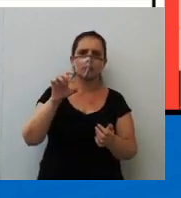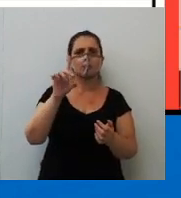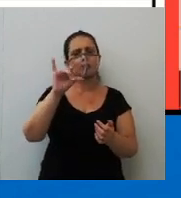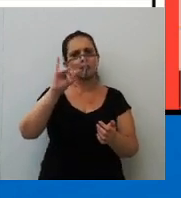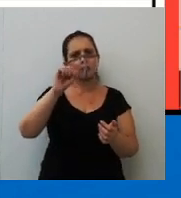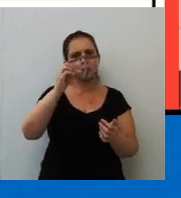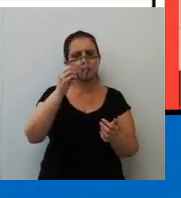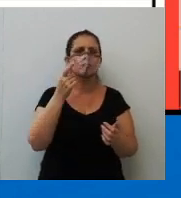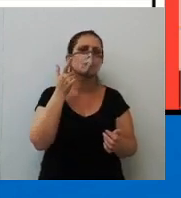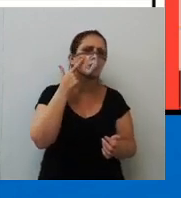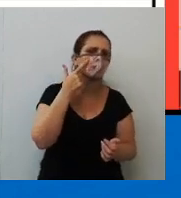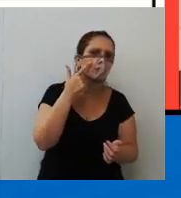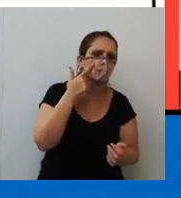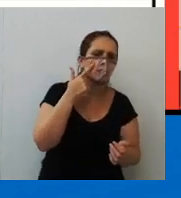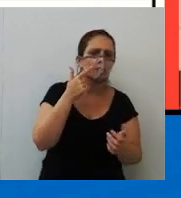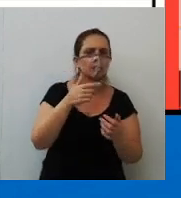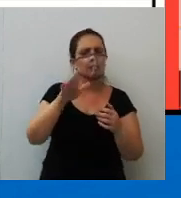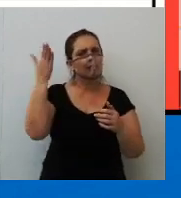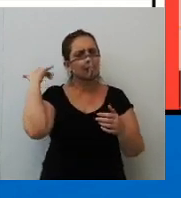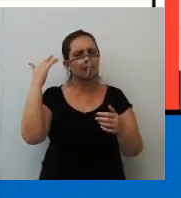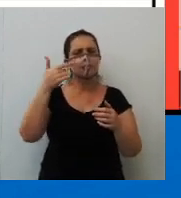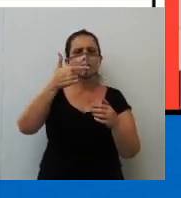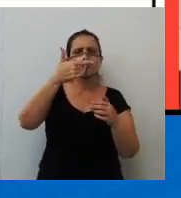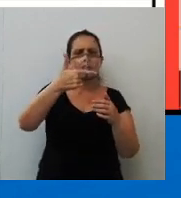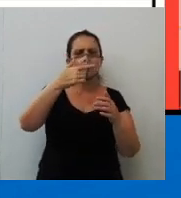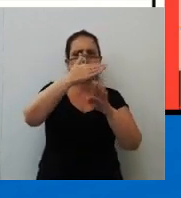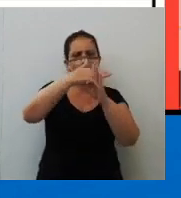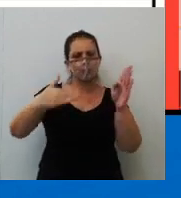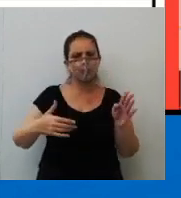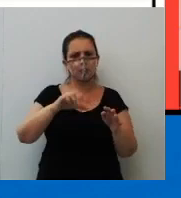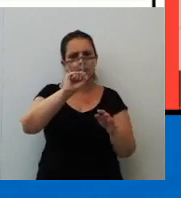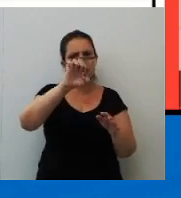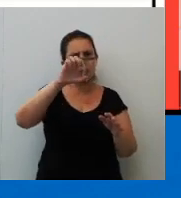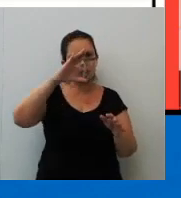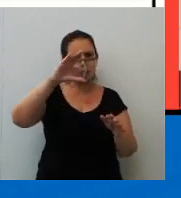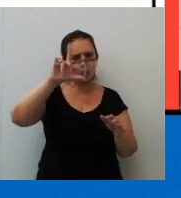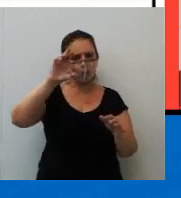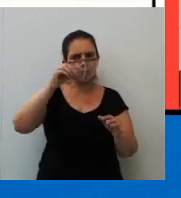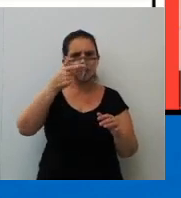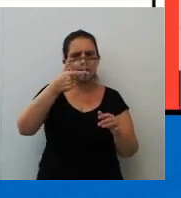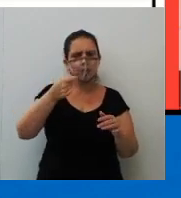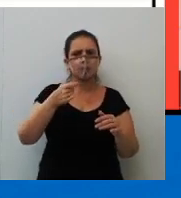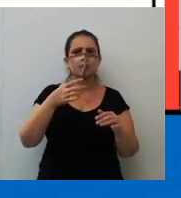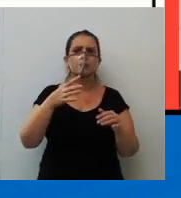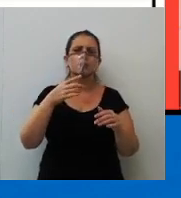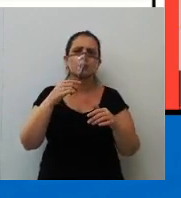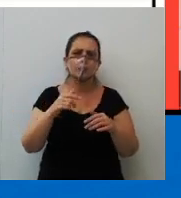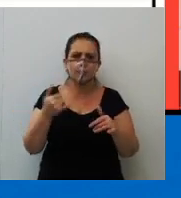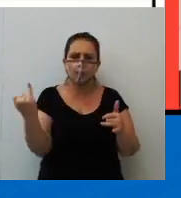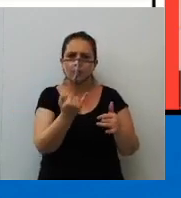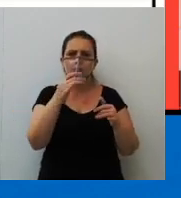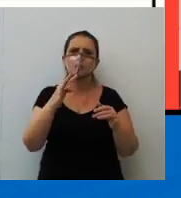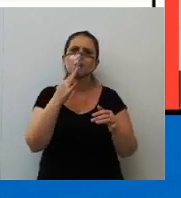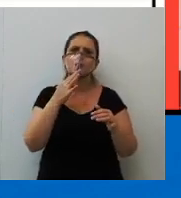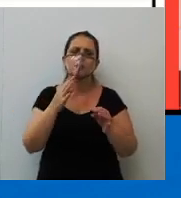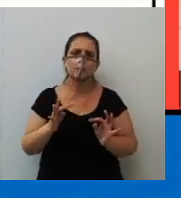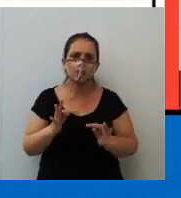observar, desde a segunda metade do século XX, a relevância do conhecimento tecnológico para atingir